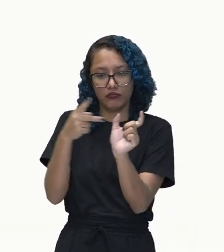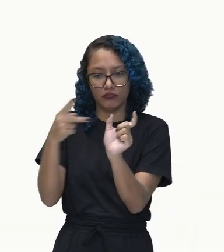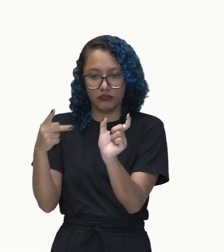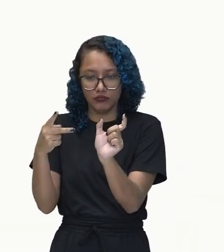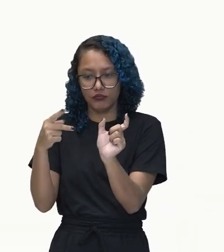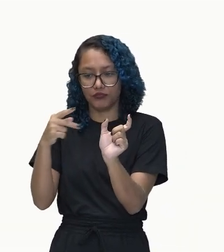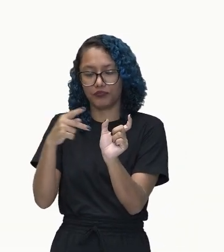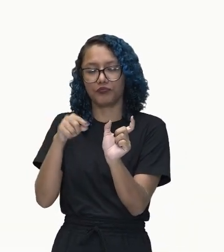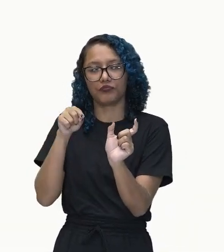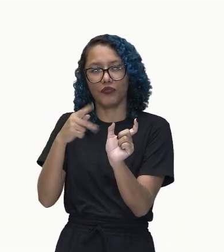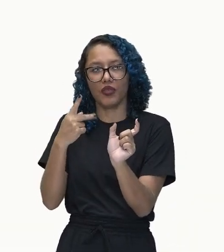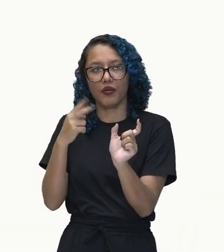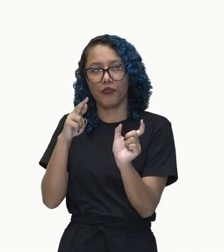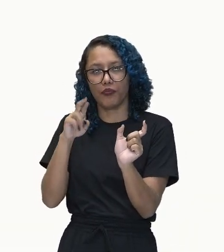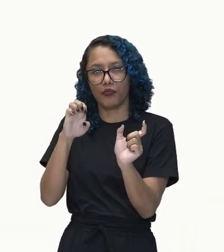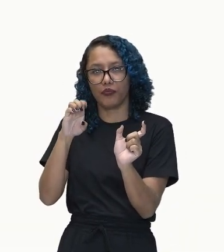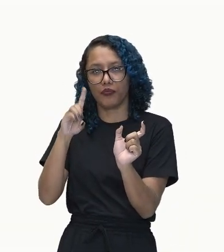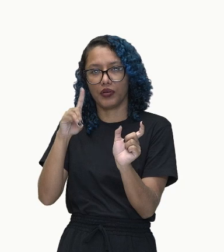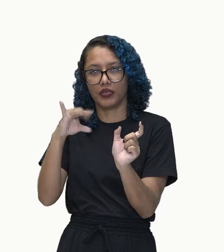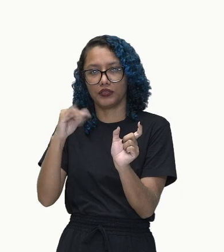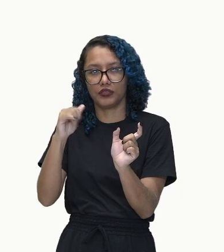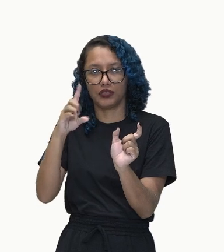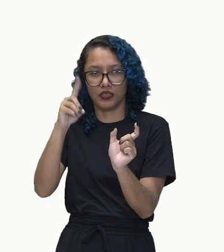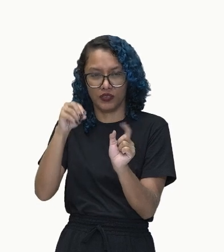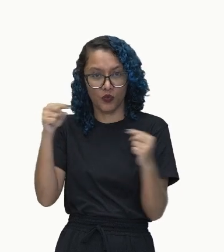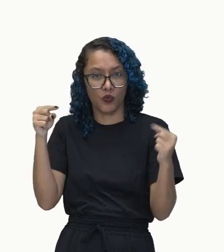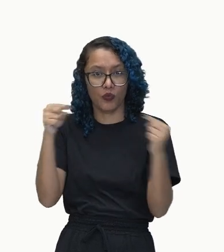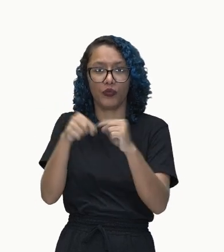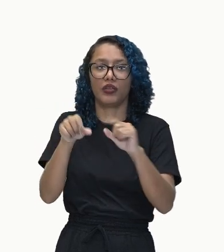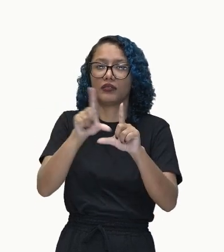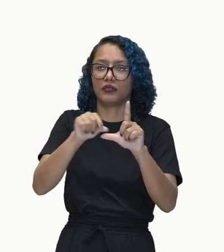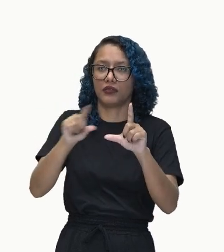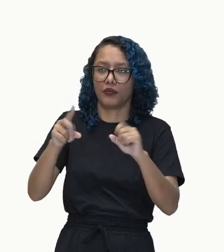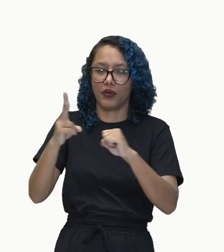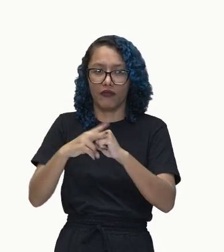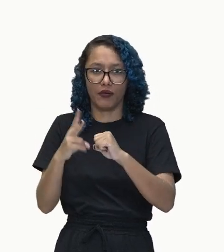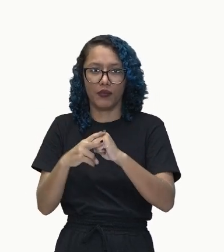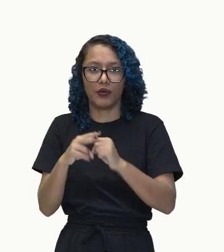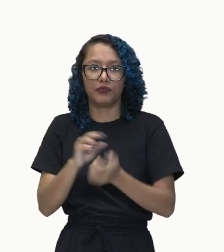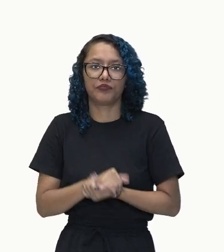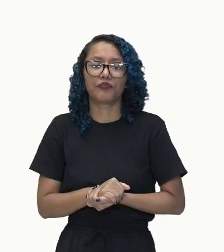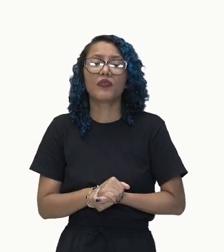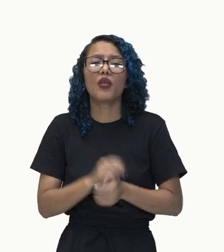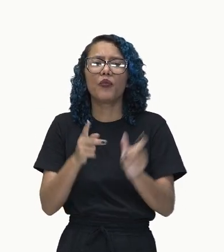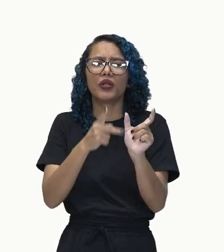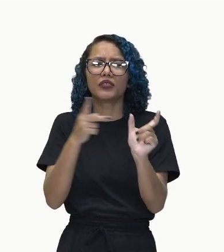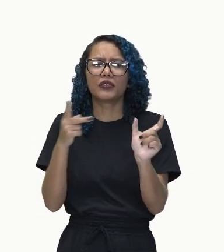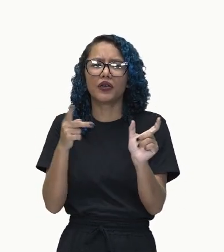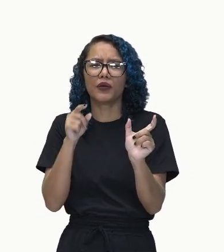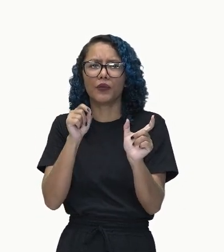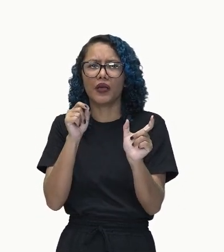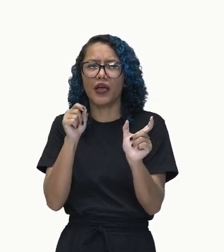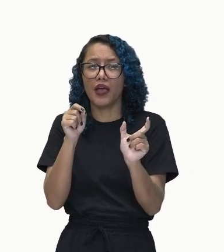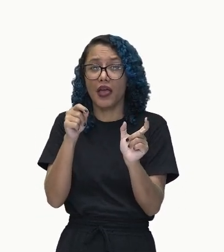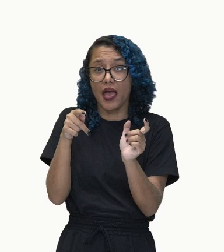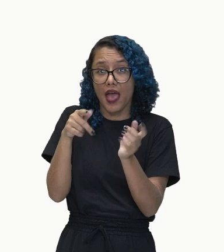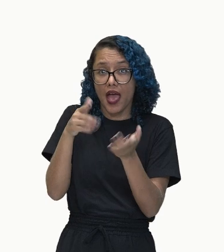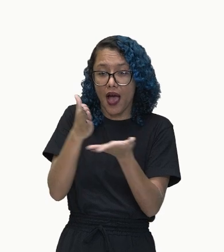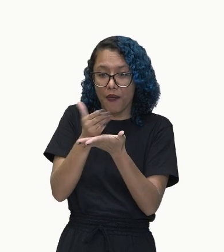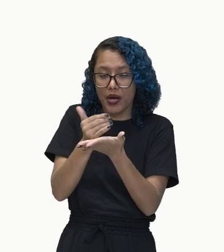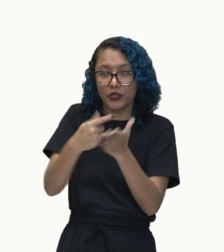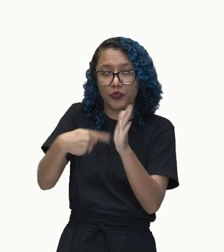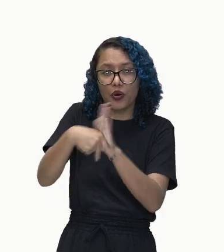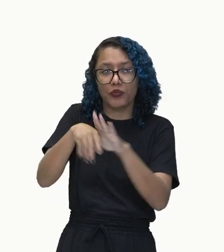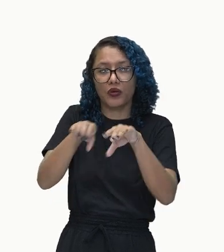sintagma verbal. Ó. O predicado da oração é o termo que expressa o que se fala. Ó. O que se